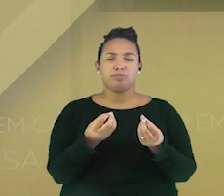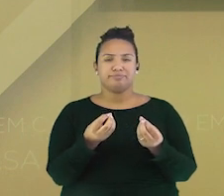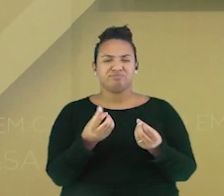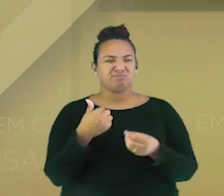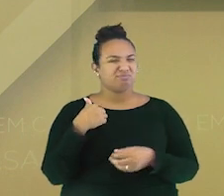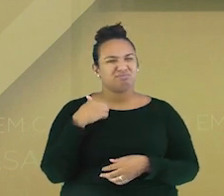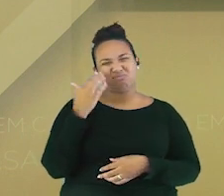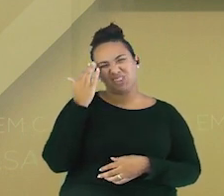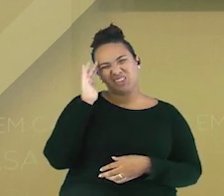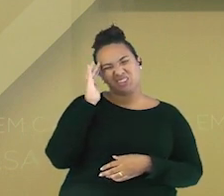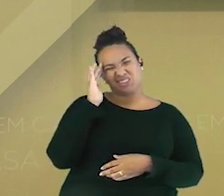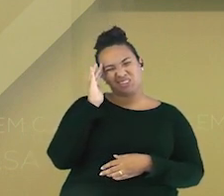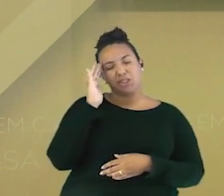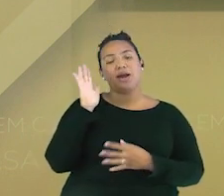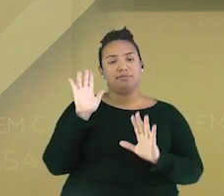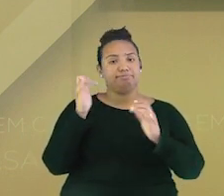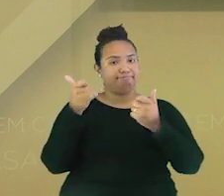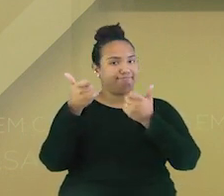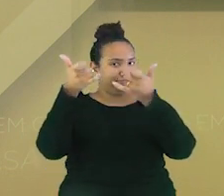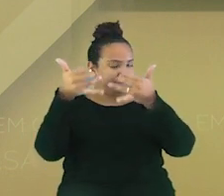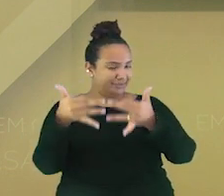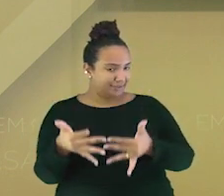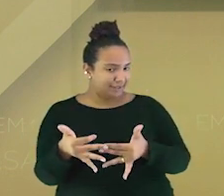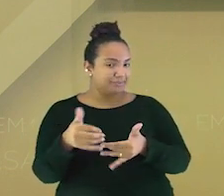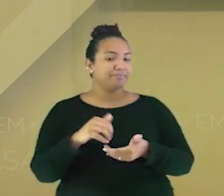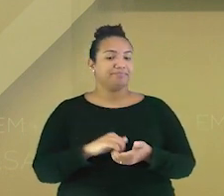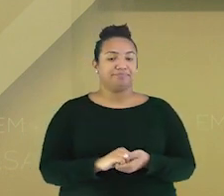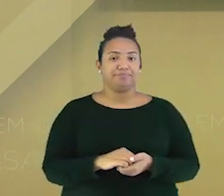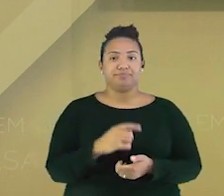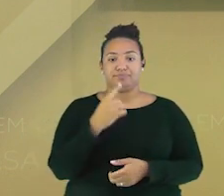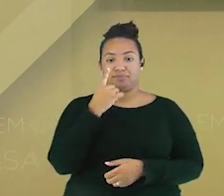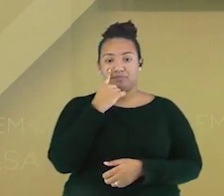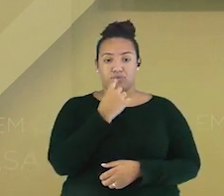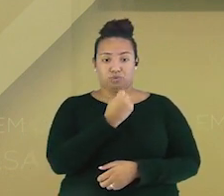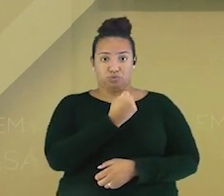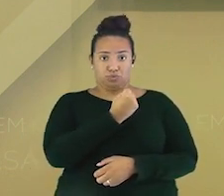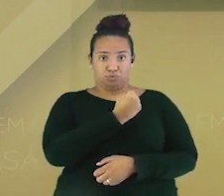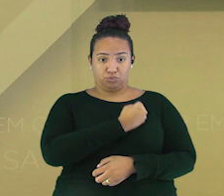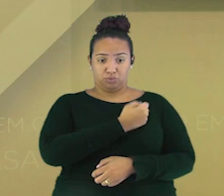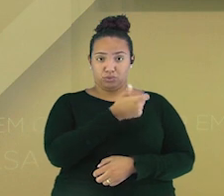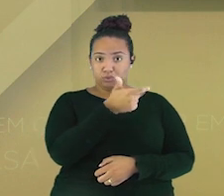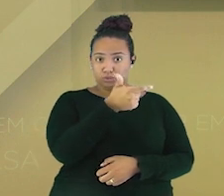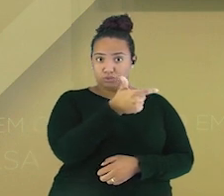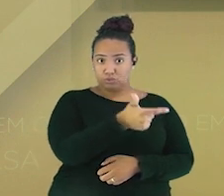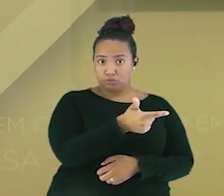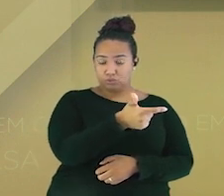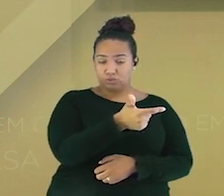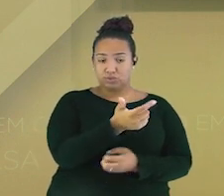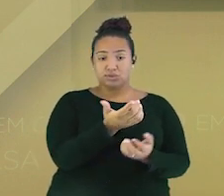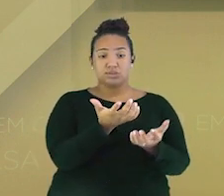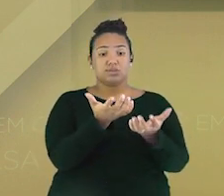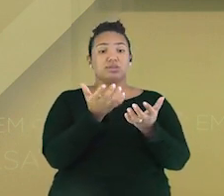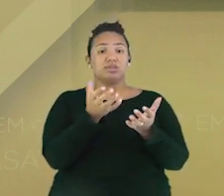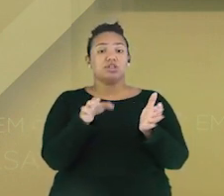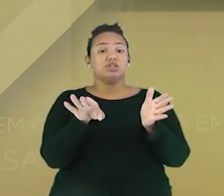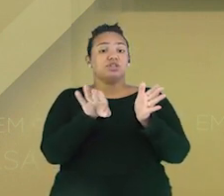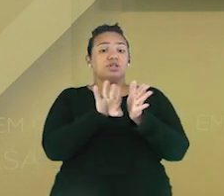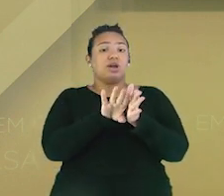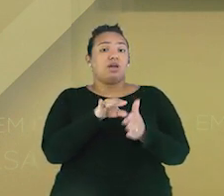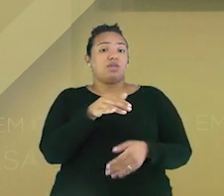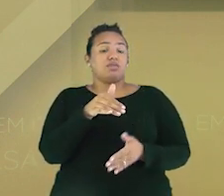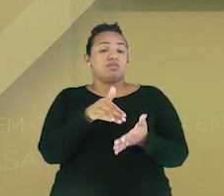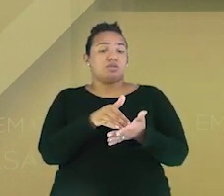Vamos lá que eu vou explicar. Vocês estão no número 2 e querem chegar até o número 4. Vamos contar?